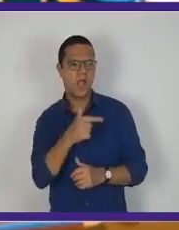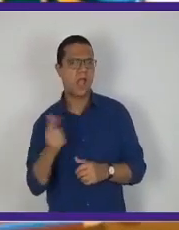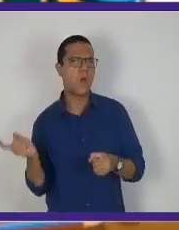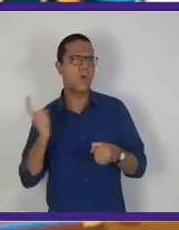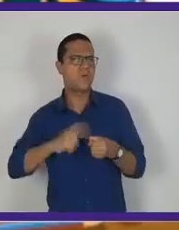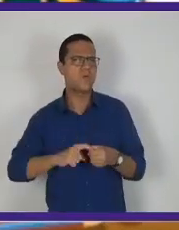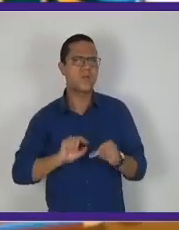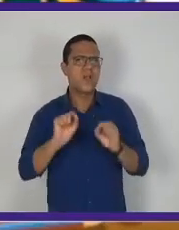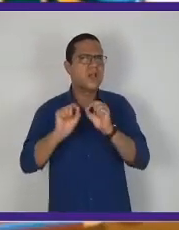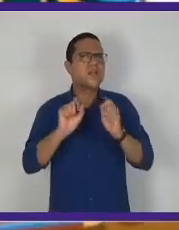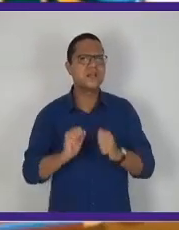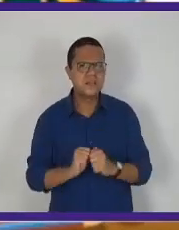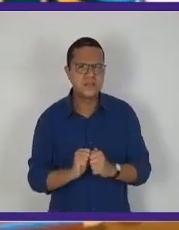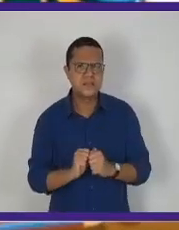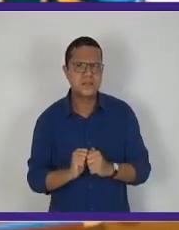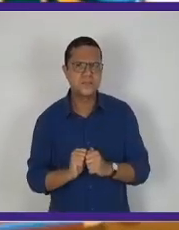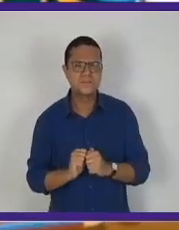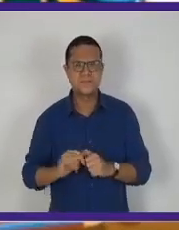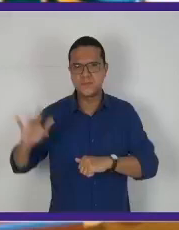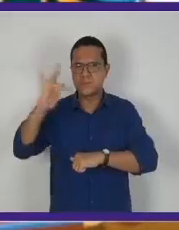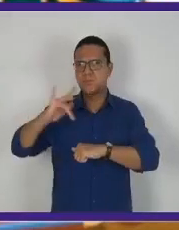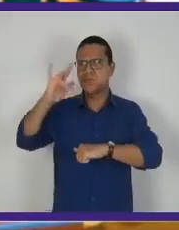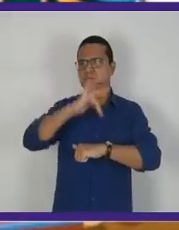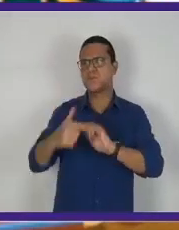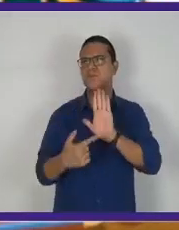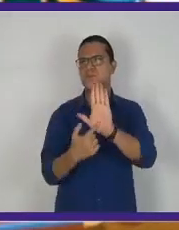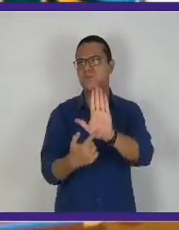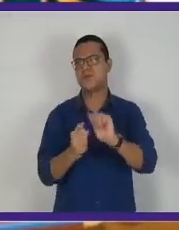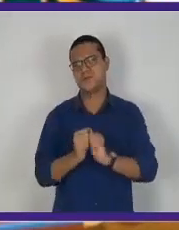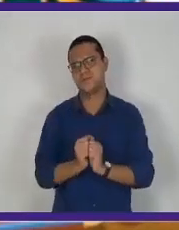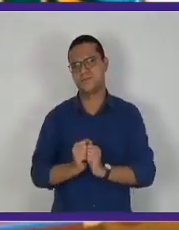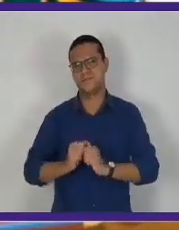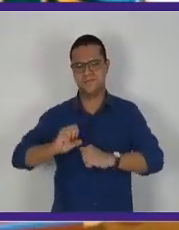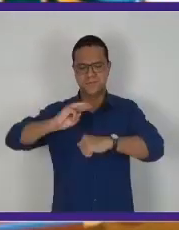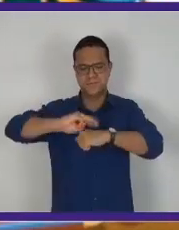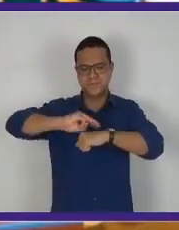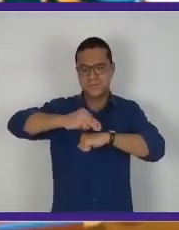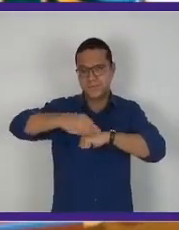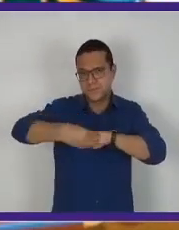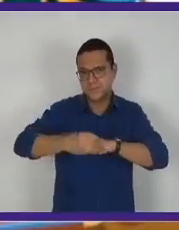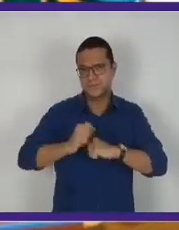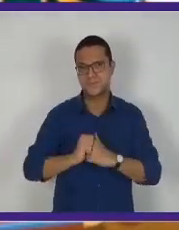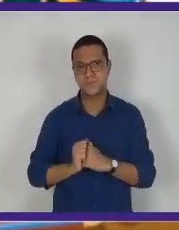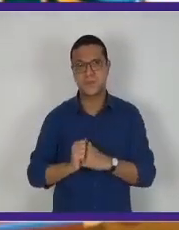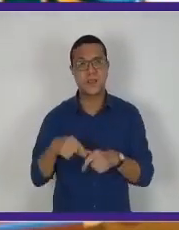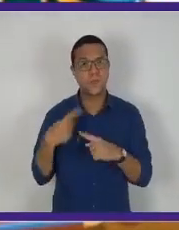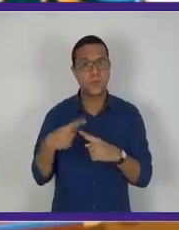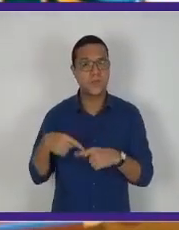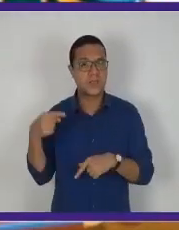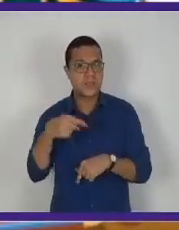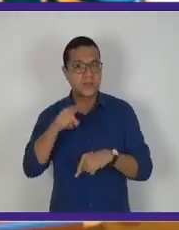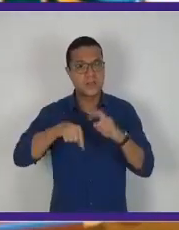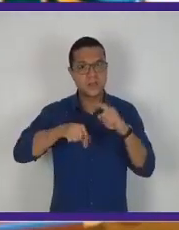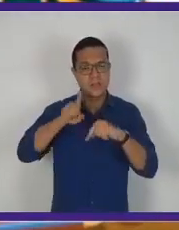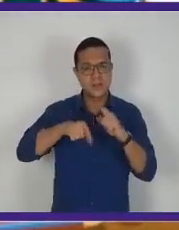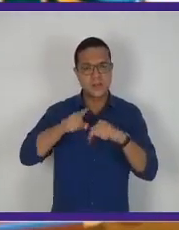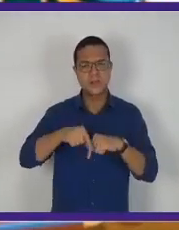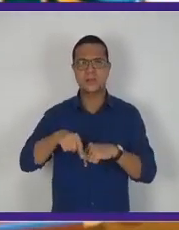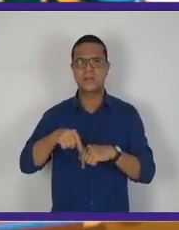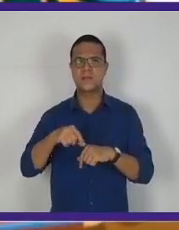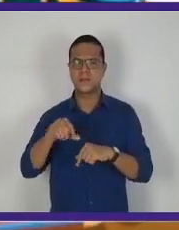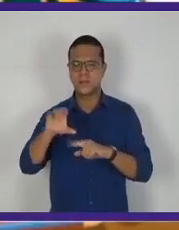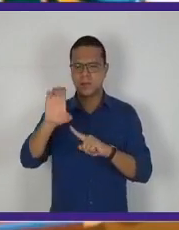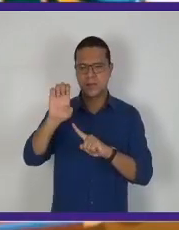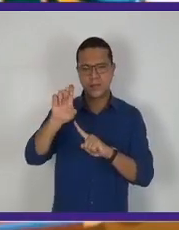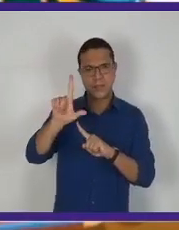Quem é ela, gente? Olha o mosquitinho apontando para a resposta. A dengue, letra B. Porque esse é um elemento.